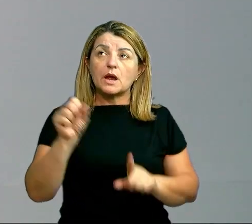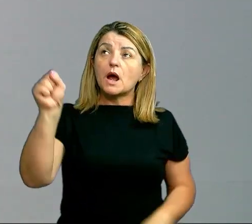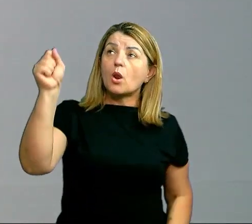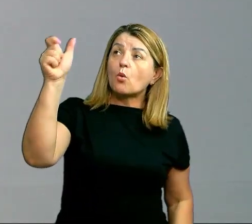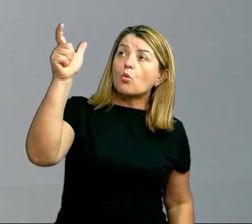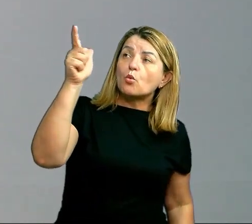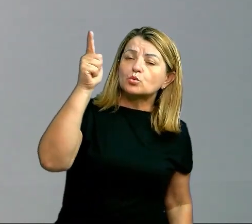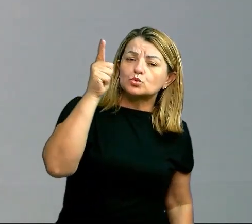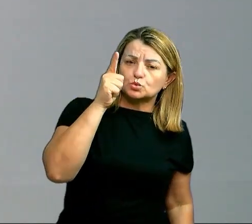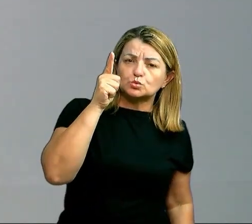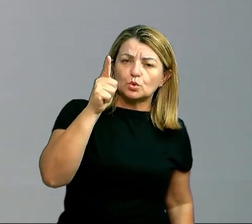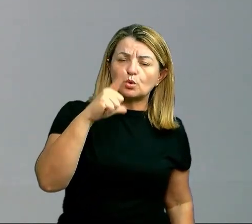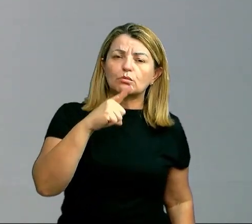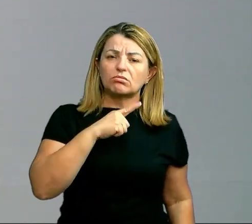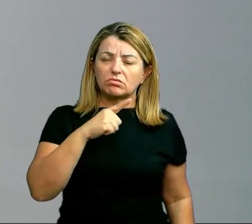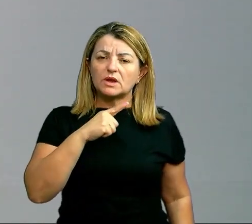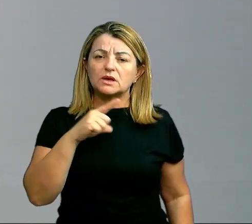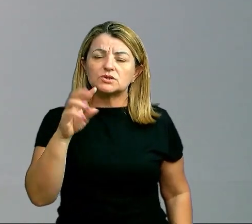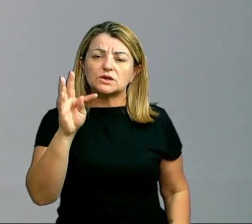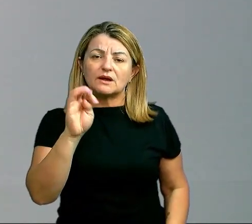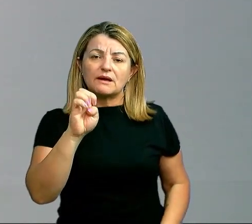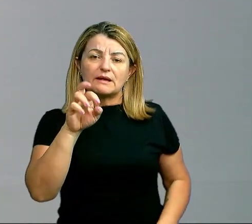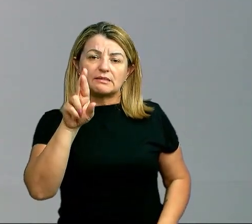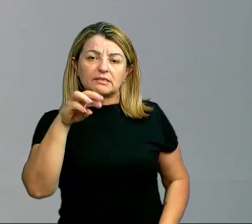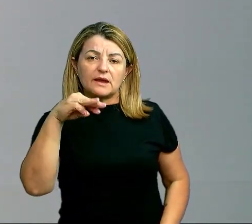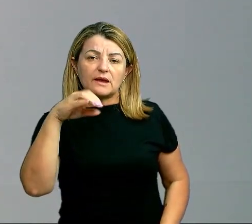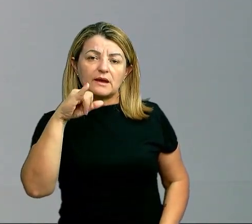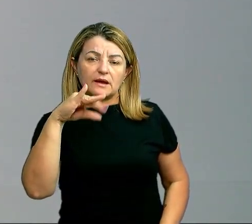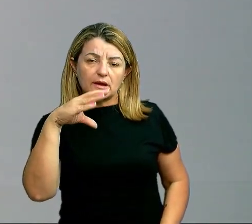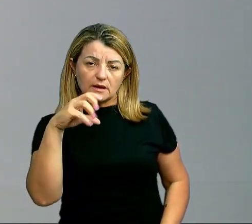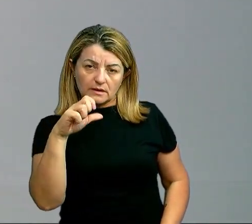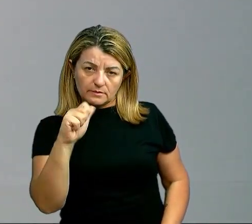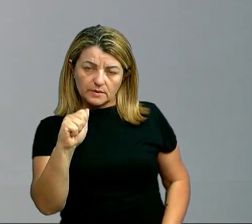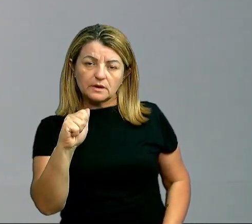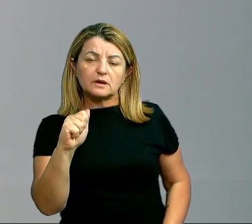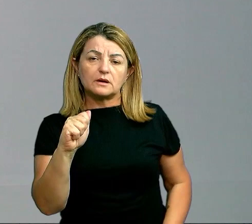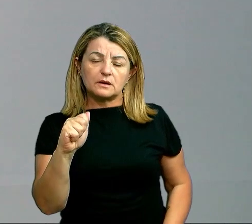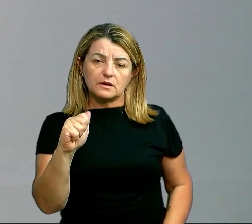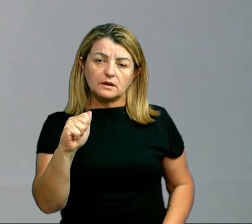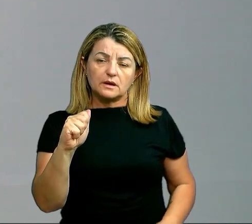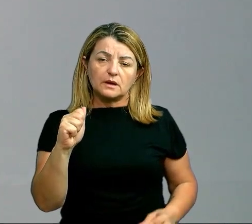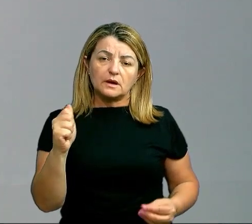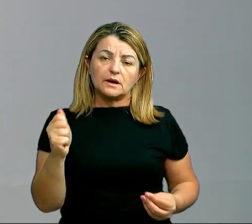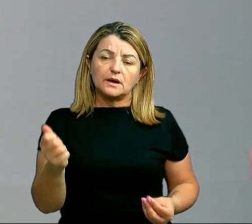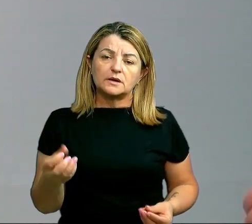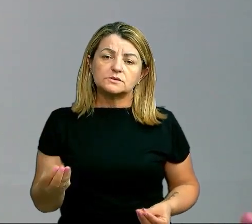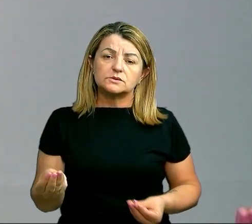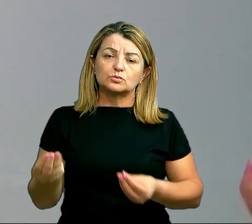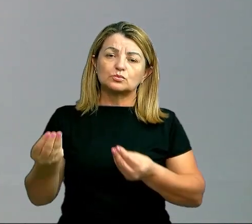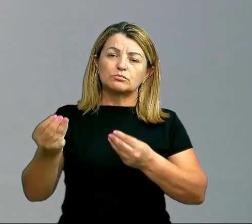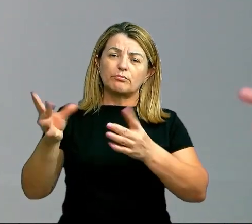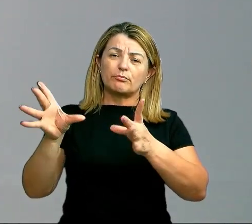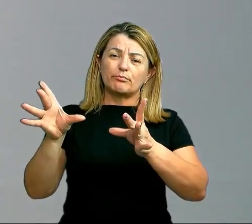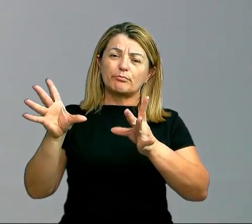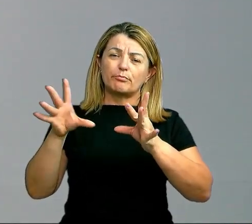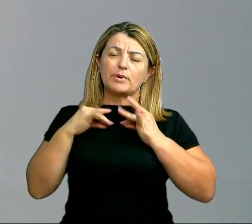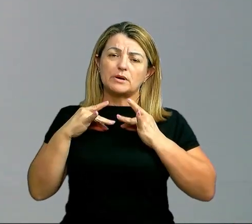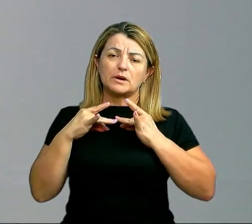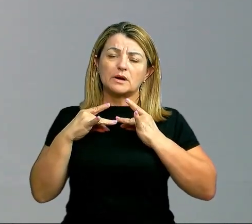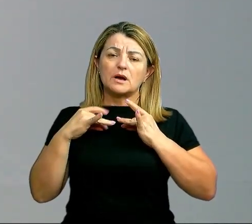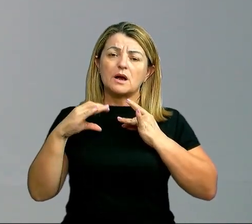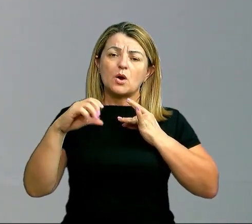térmica, ele emite essa energia de forma a proporcionar essa propagação de calor por meio de